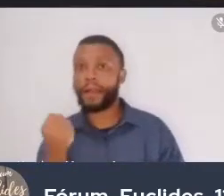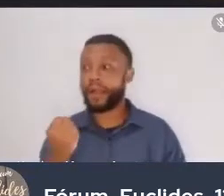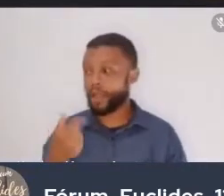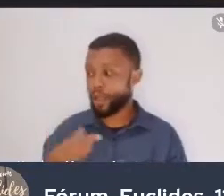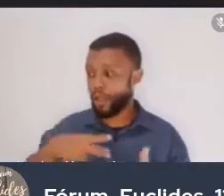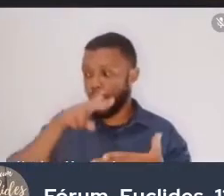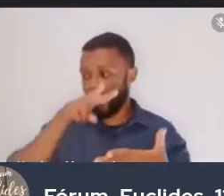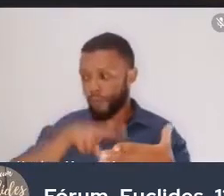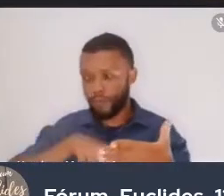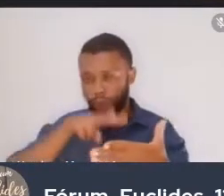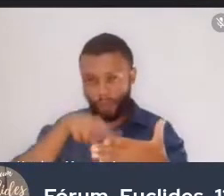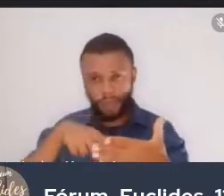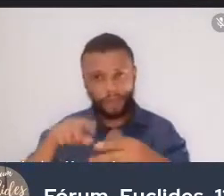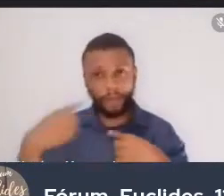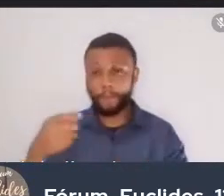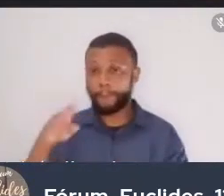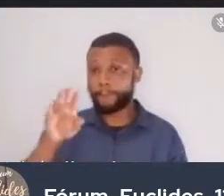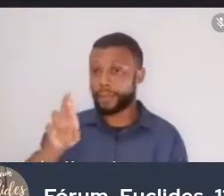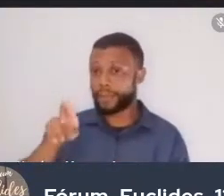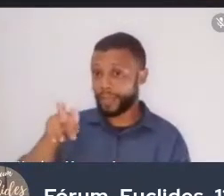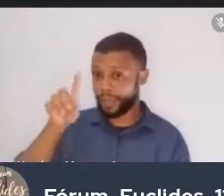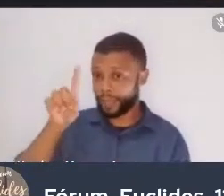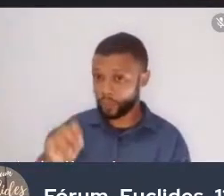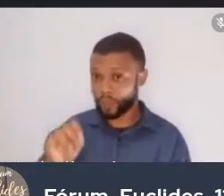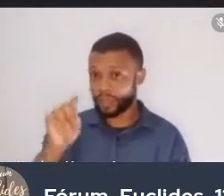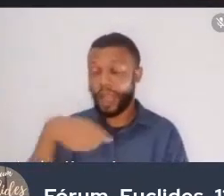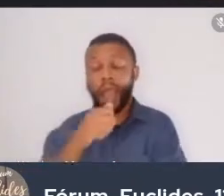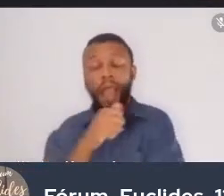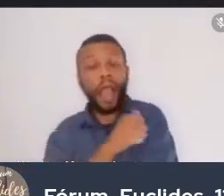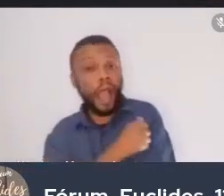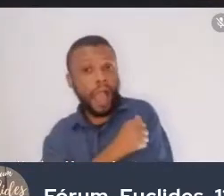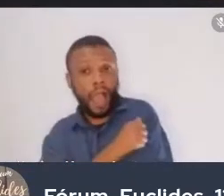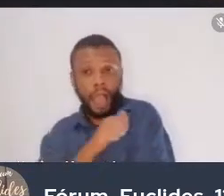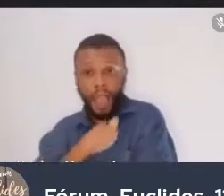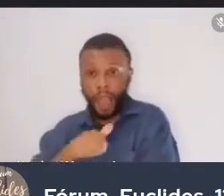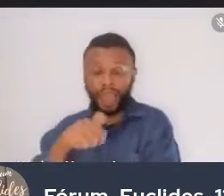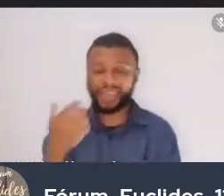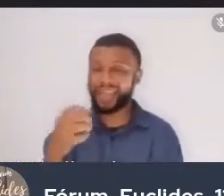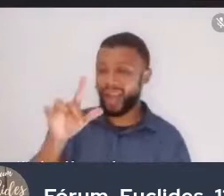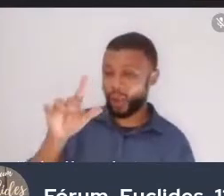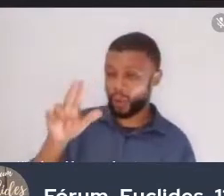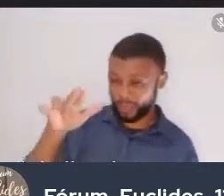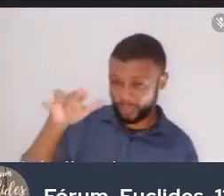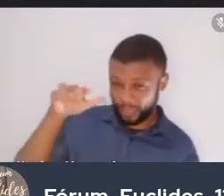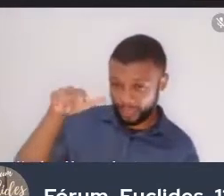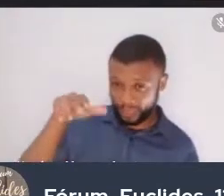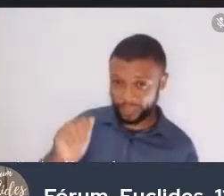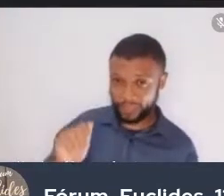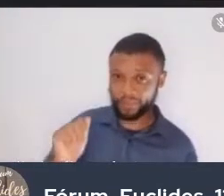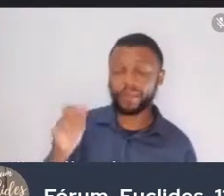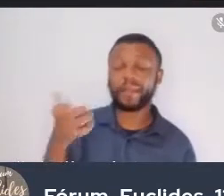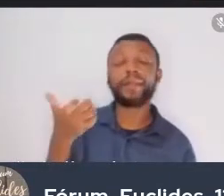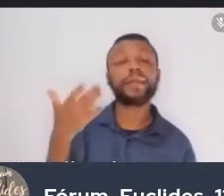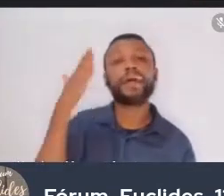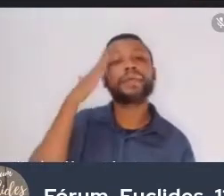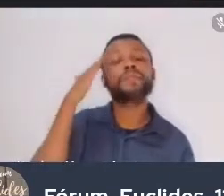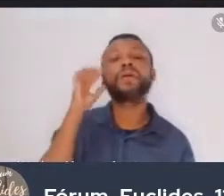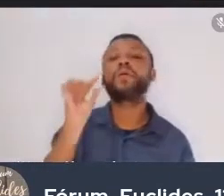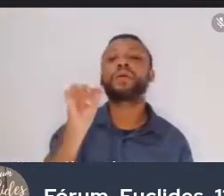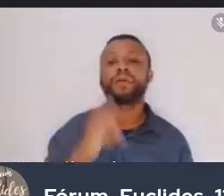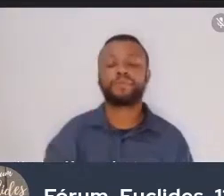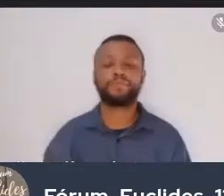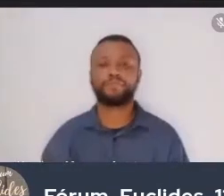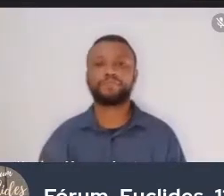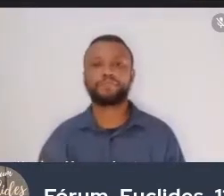Bernardo. Bernardo Azeredo, que na verdade é a Lu. Ela gostaria de saber o seguinte. Se